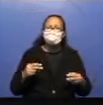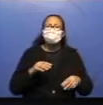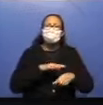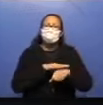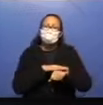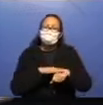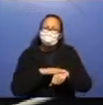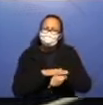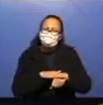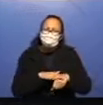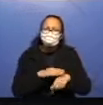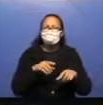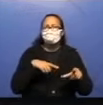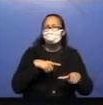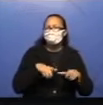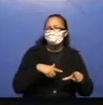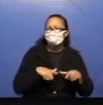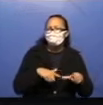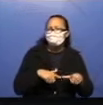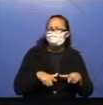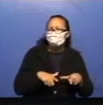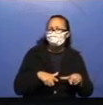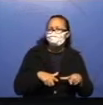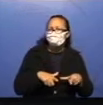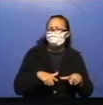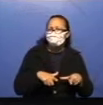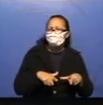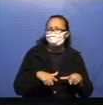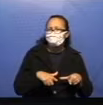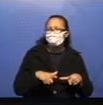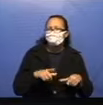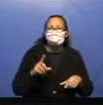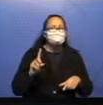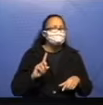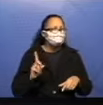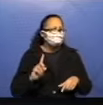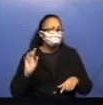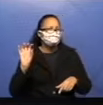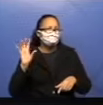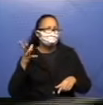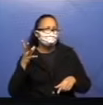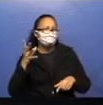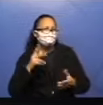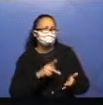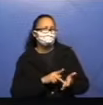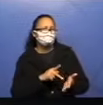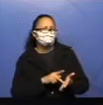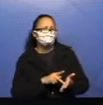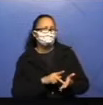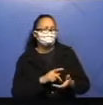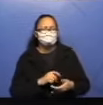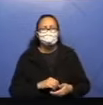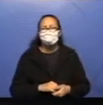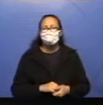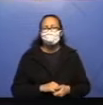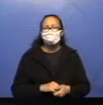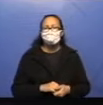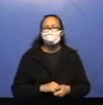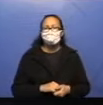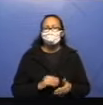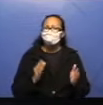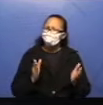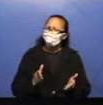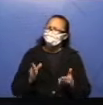Falando, conversando, trabalhando. Então, realmente é uma coisa que não acontece na nossa realidade. E agora, um